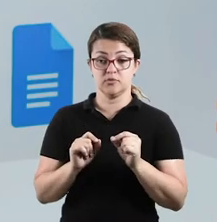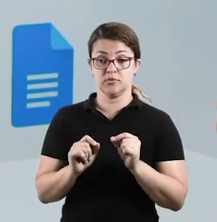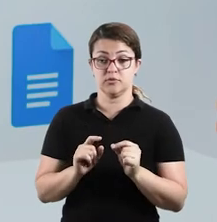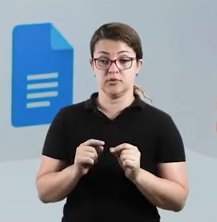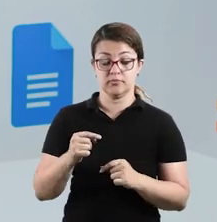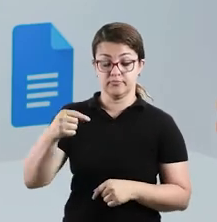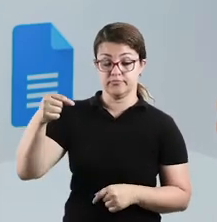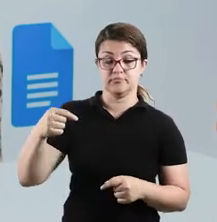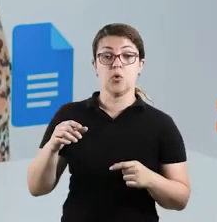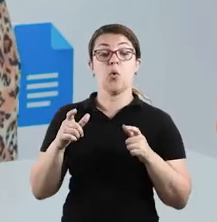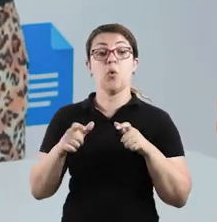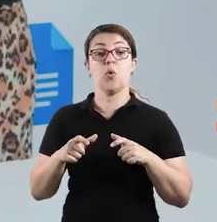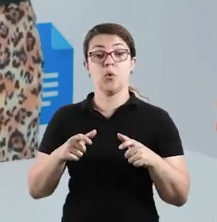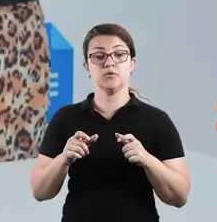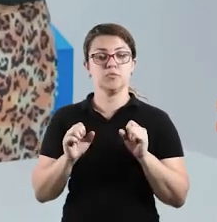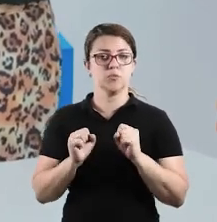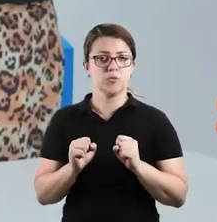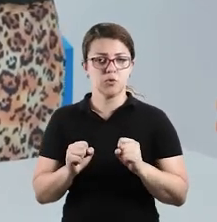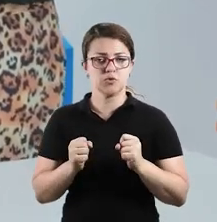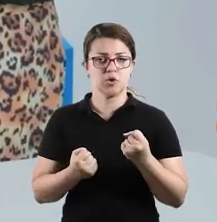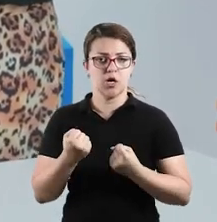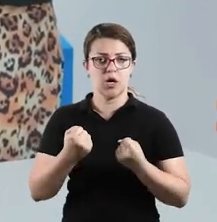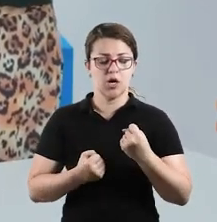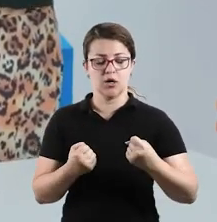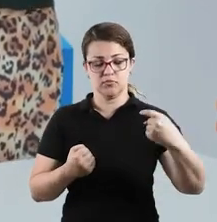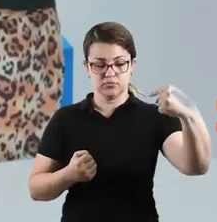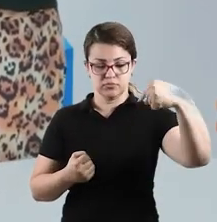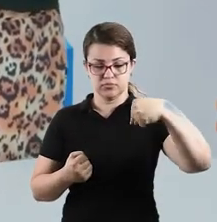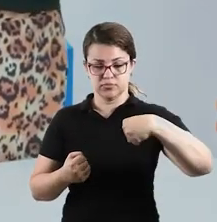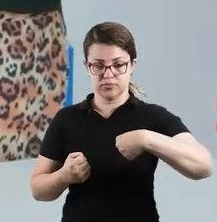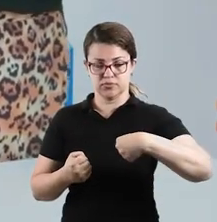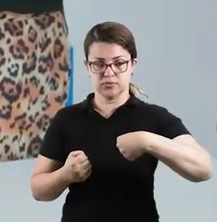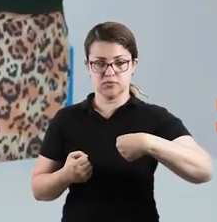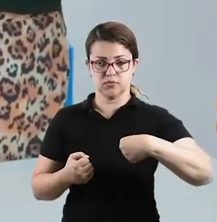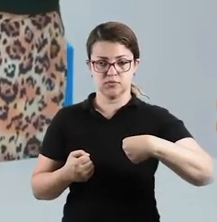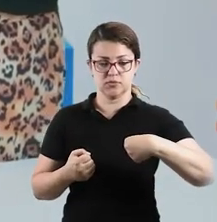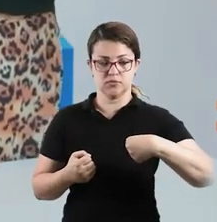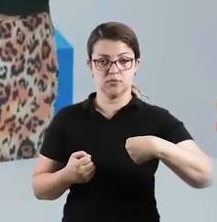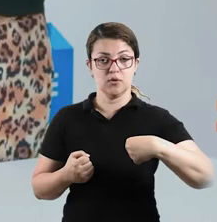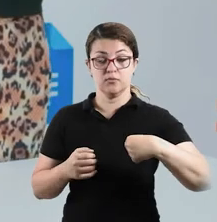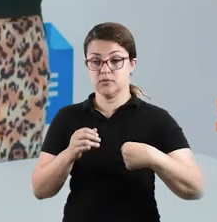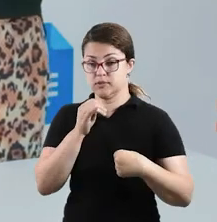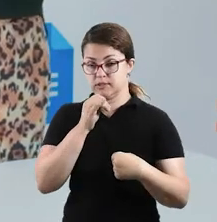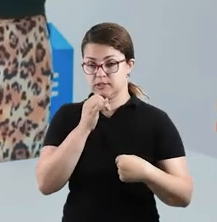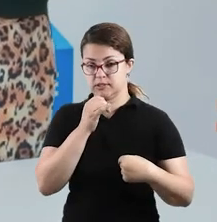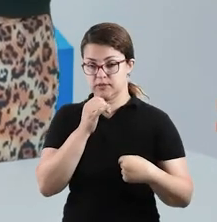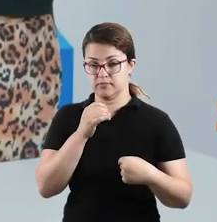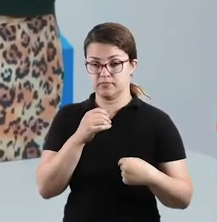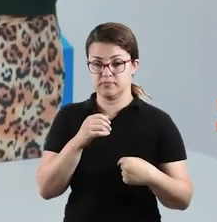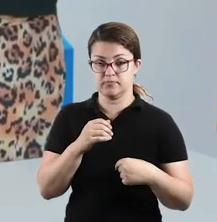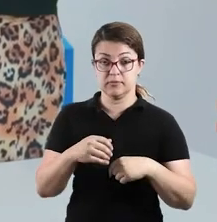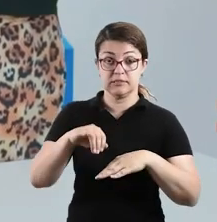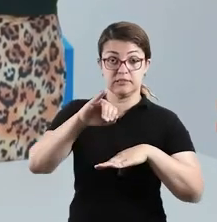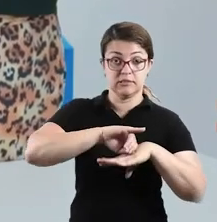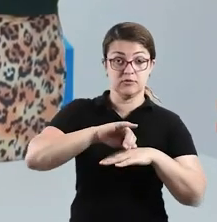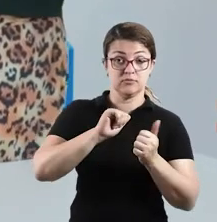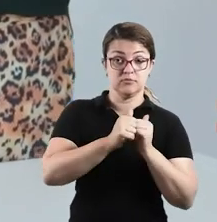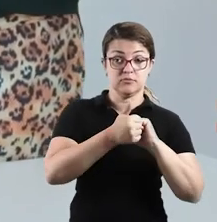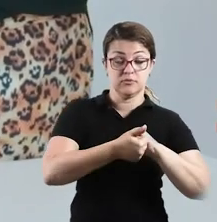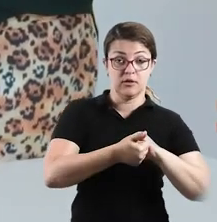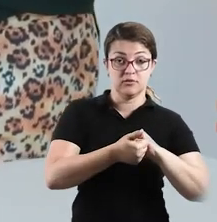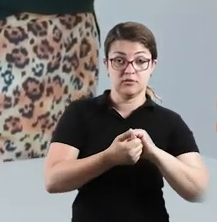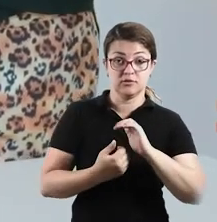As setas indicam os sentidos que os carros podem se locomover dentro das ruas. Então, você tem que sair do centro